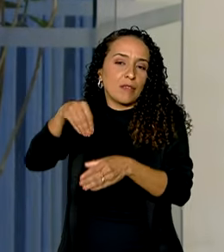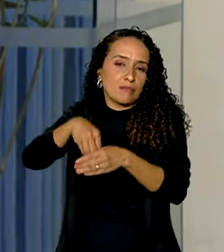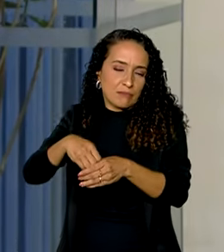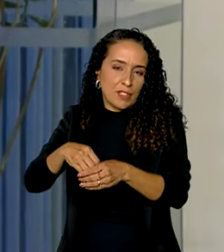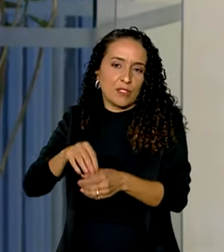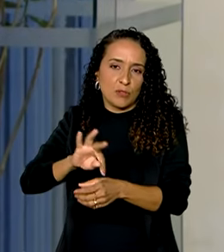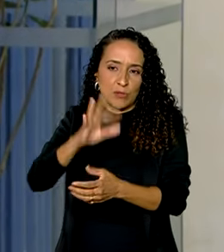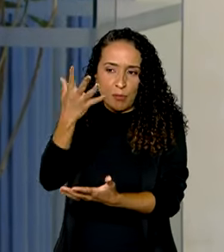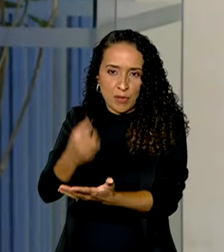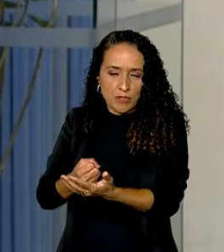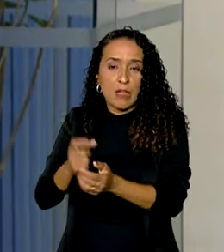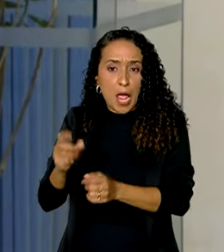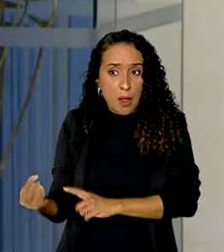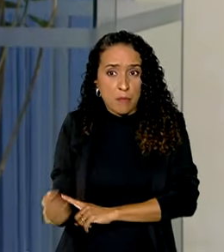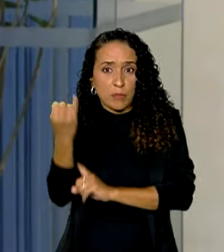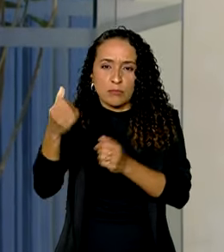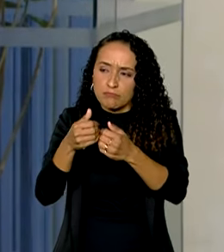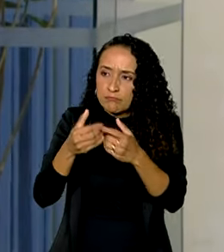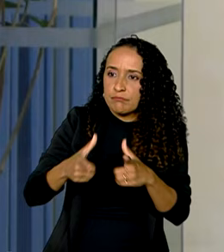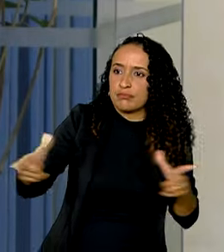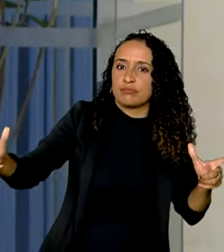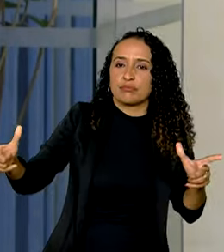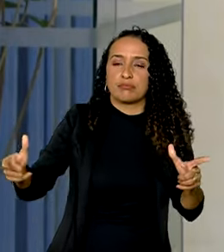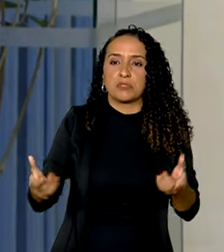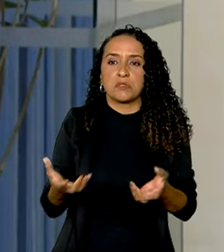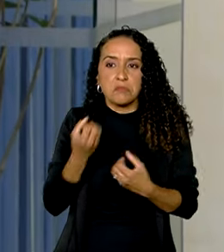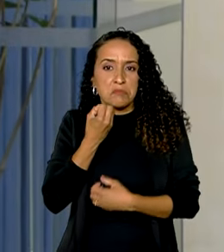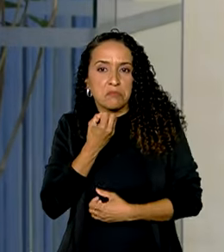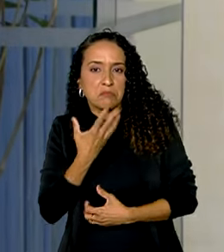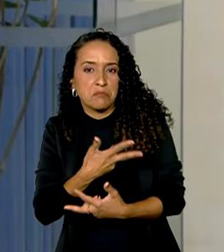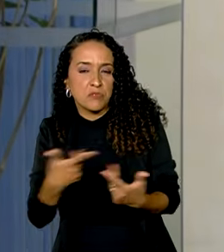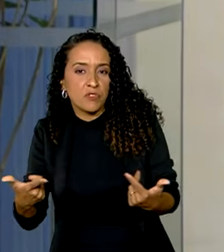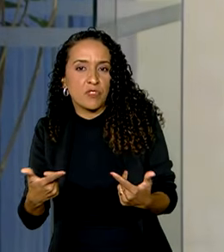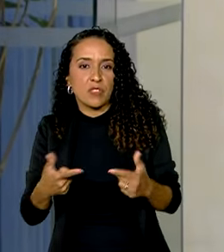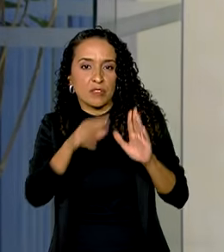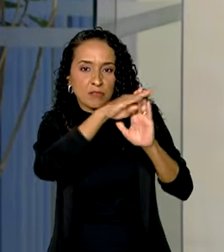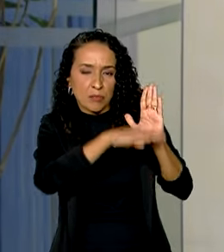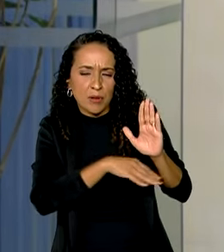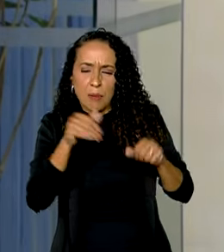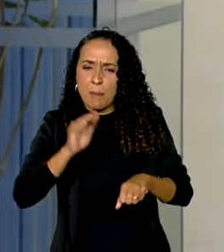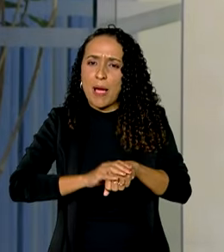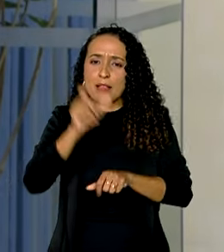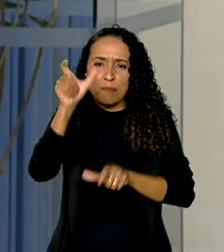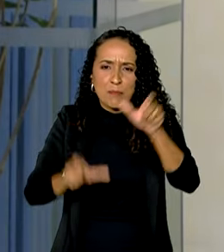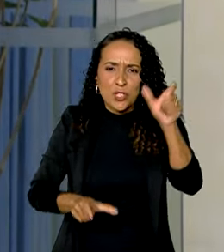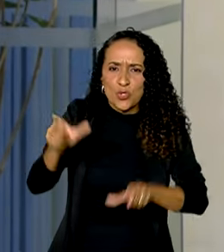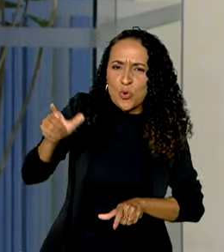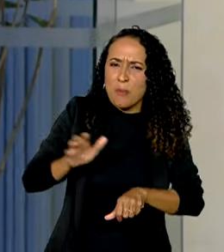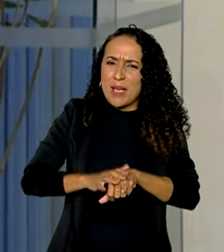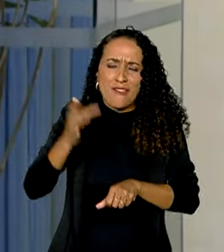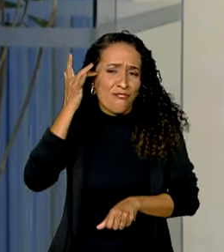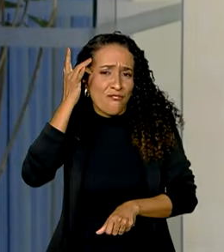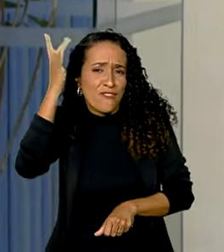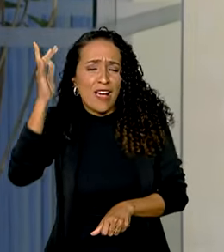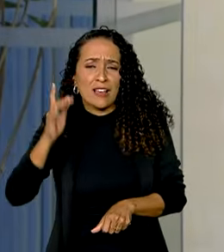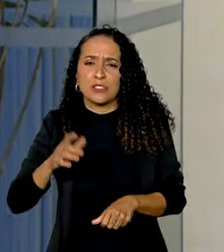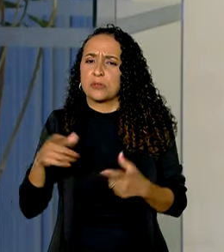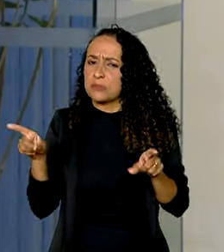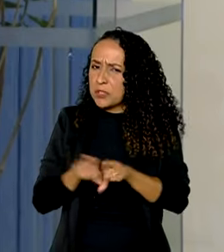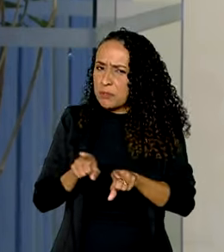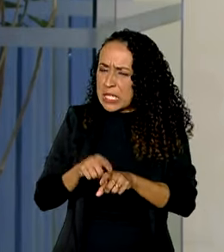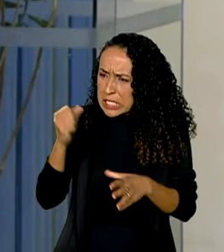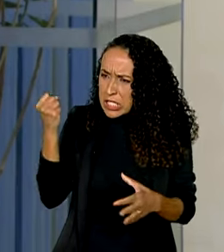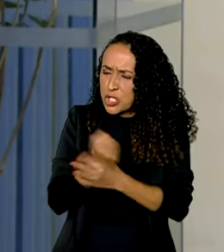Serasa, são importantes porque ampliam os benefícios do Desenrola para mais pessoas de forma mais fácil e com a mesma